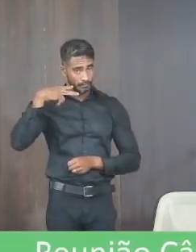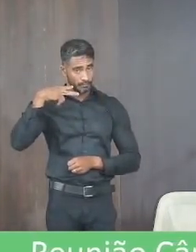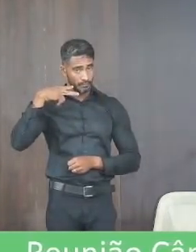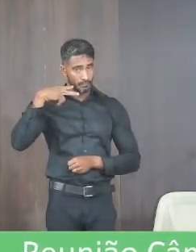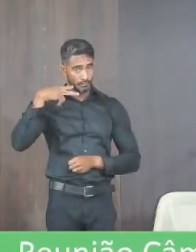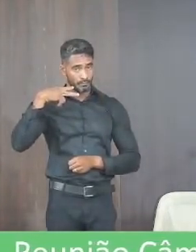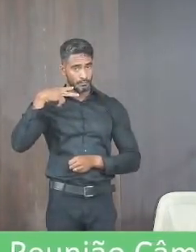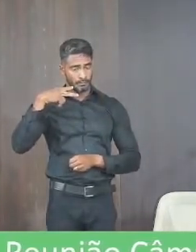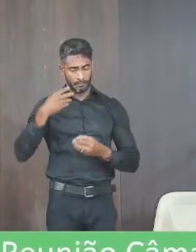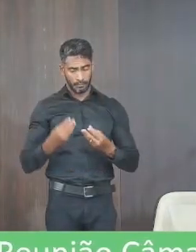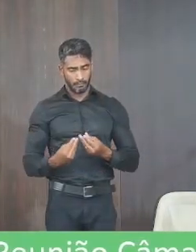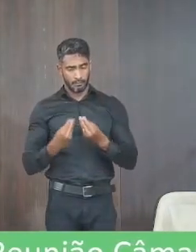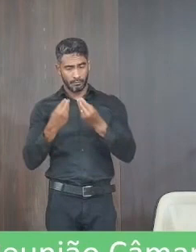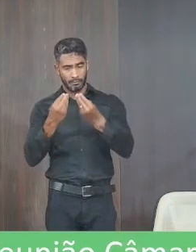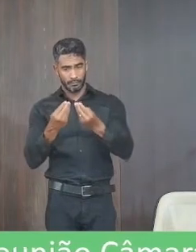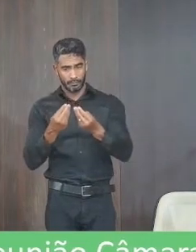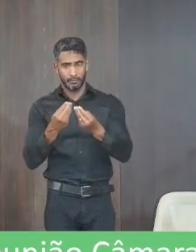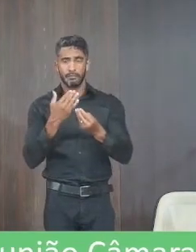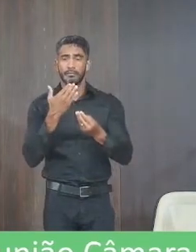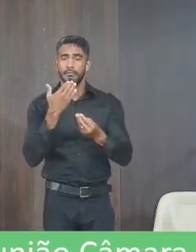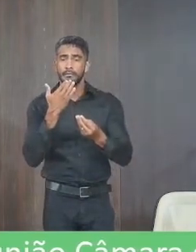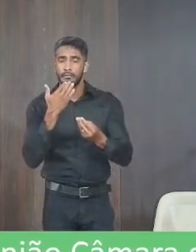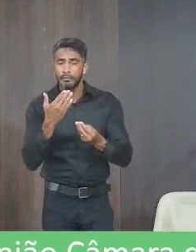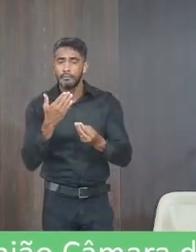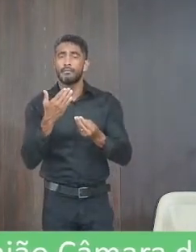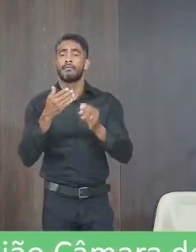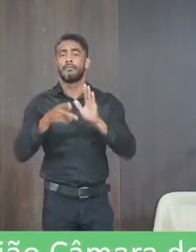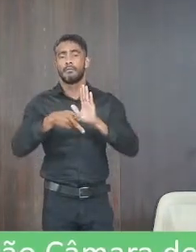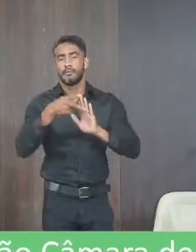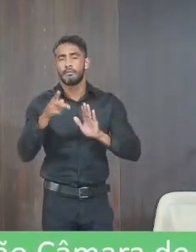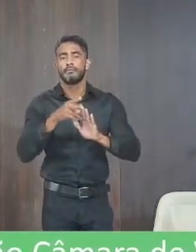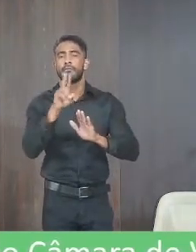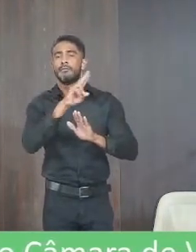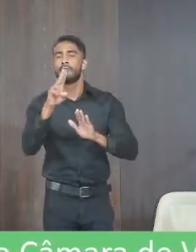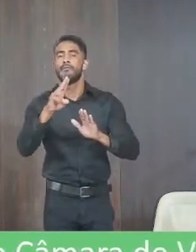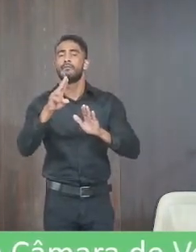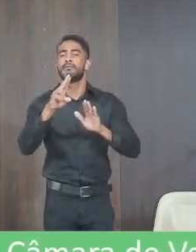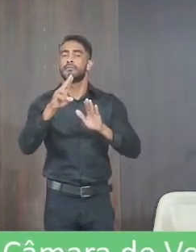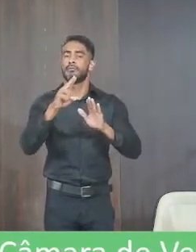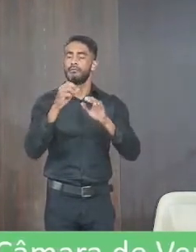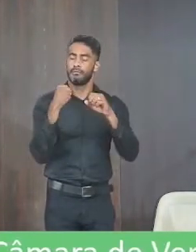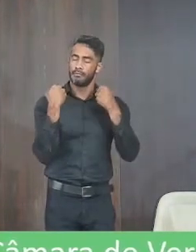entrou com projeto de lei nomeando Academia de Saúde do bairro Vereidas